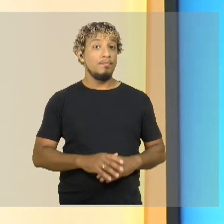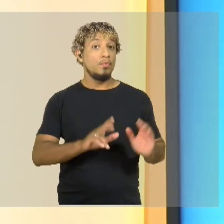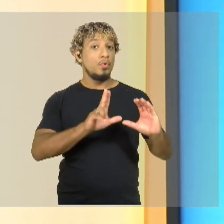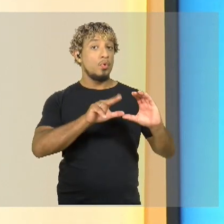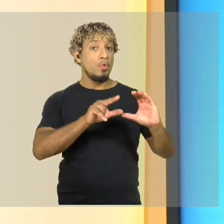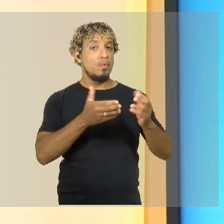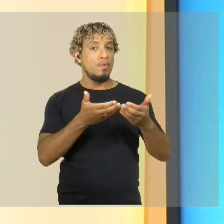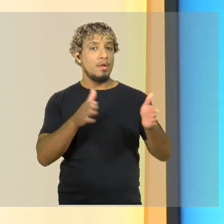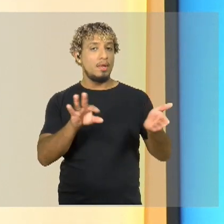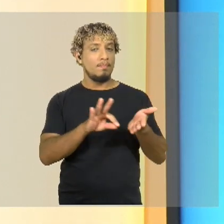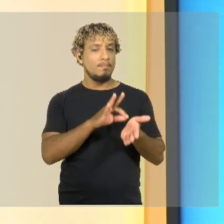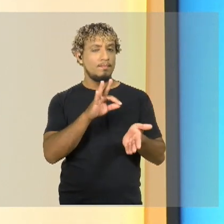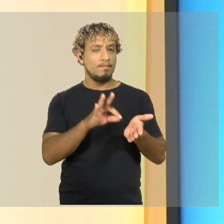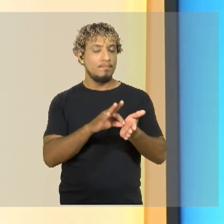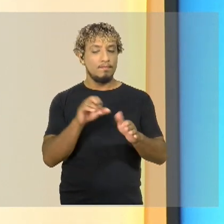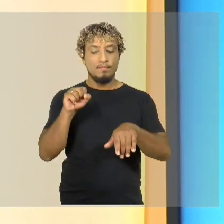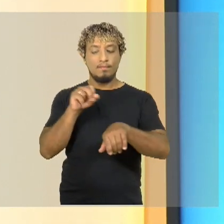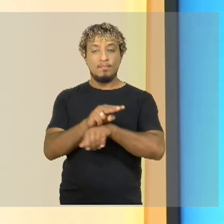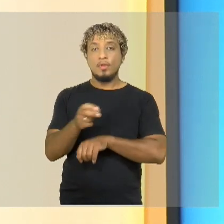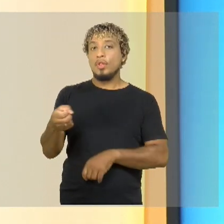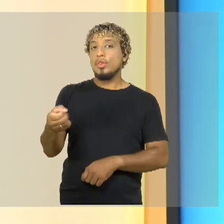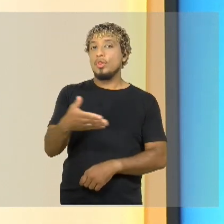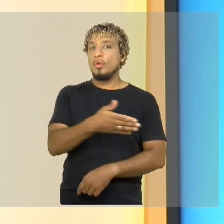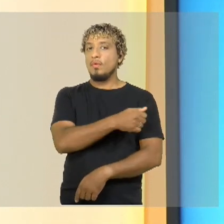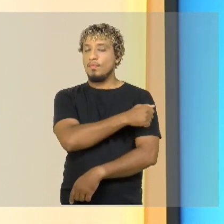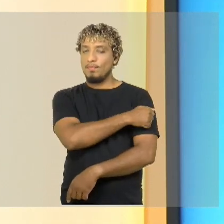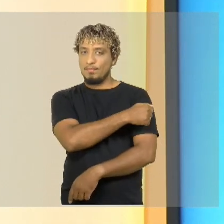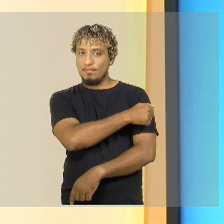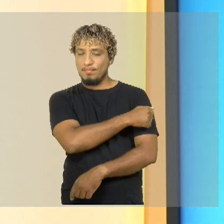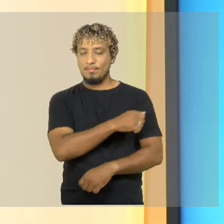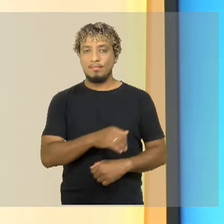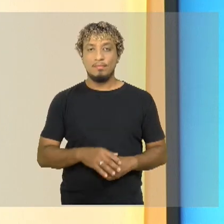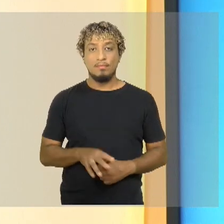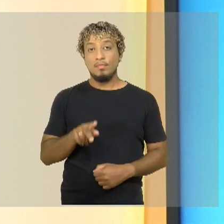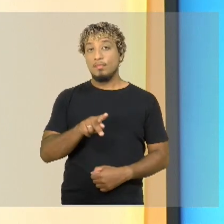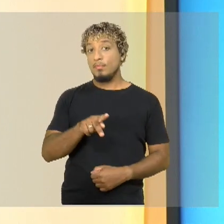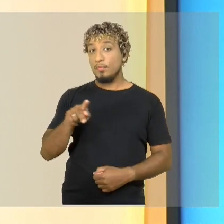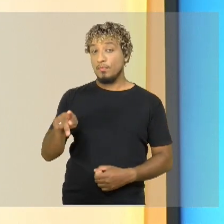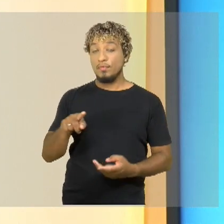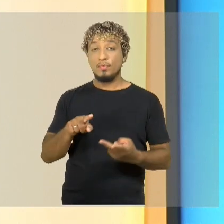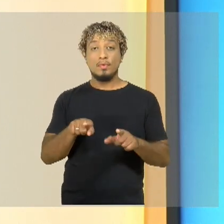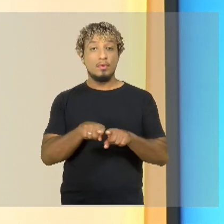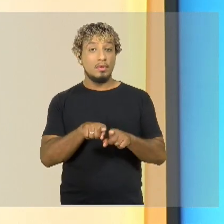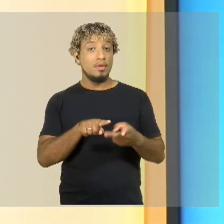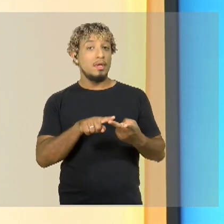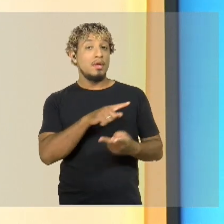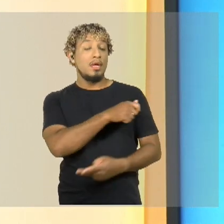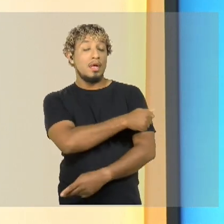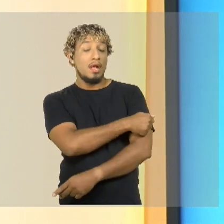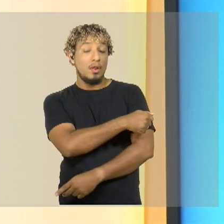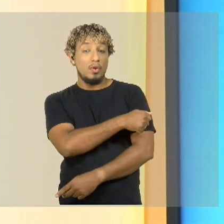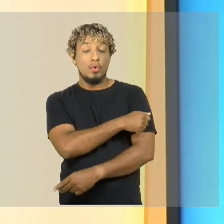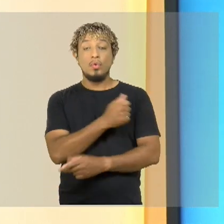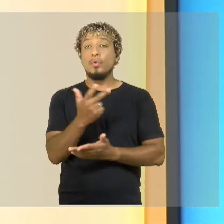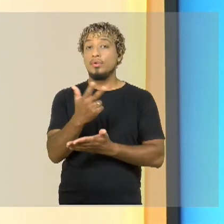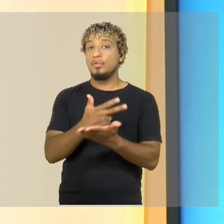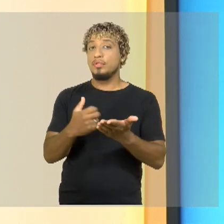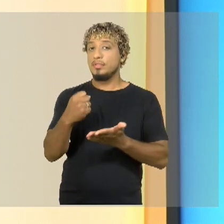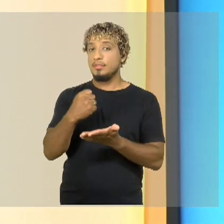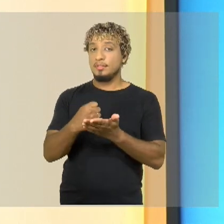processo seletivo para ingresso de novos estudantes. Professores e alunos de design da UFIMA